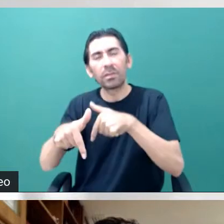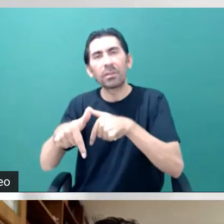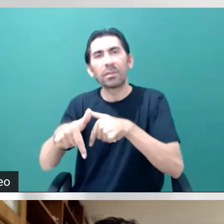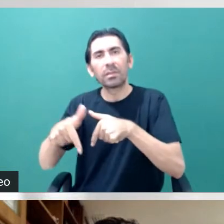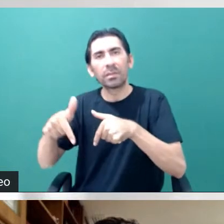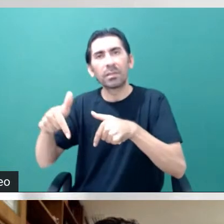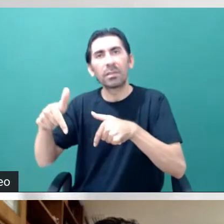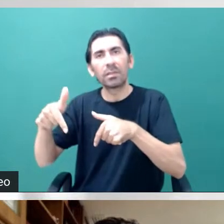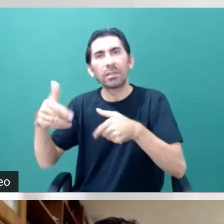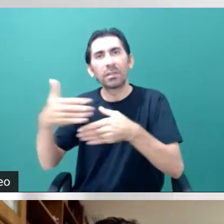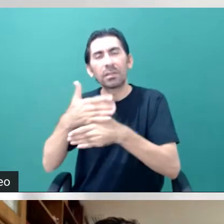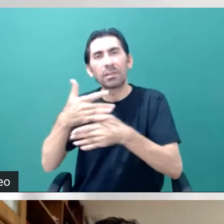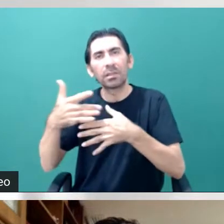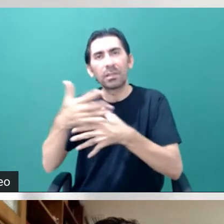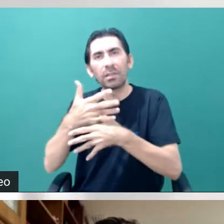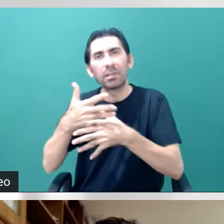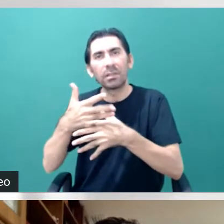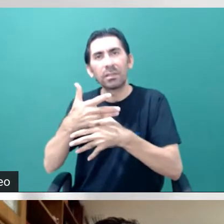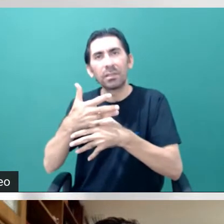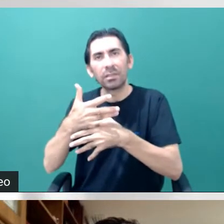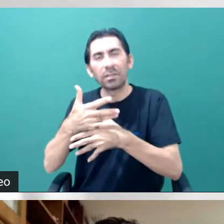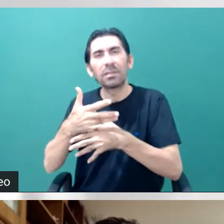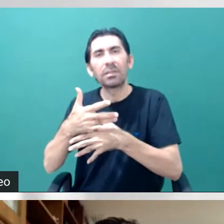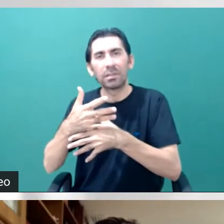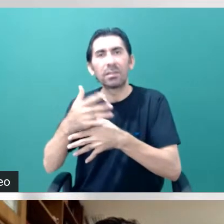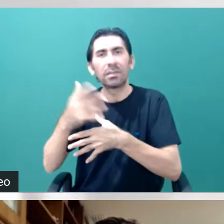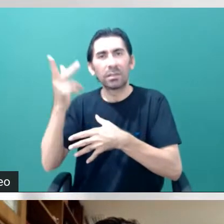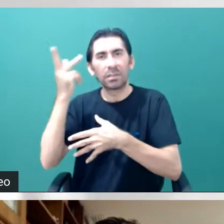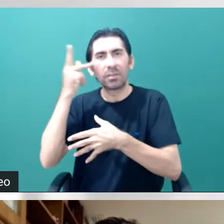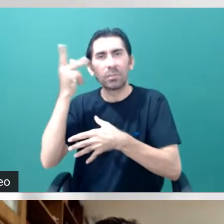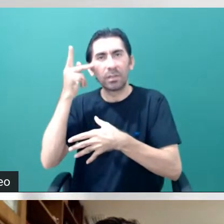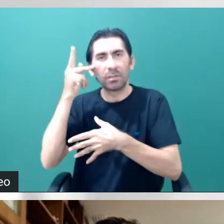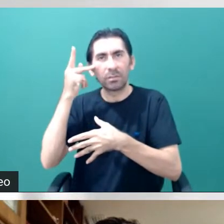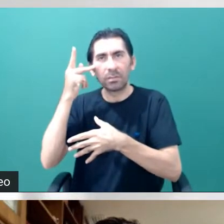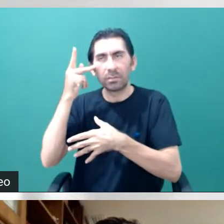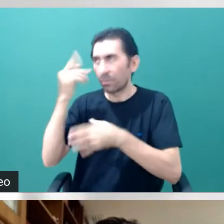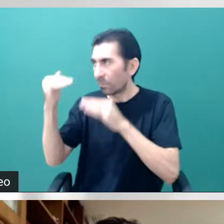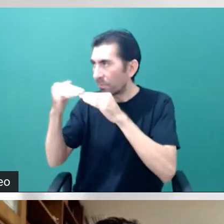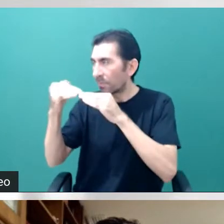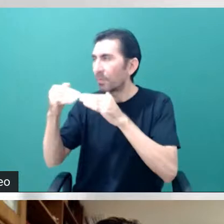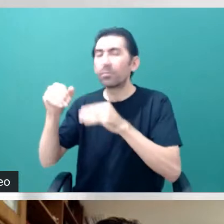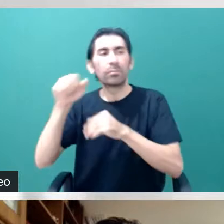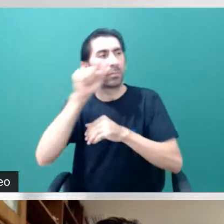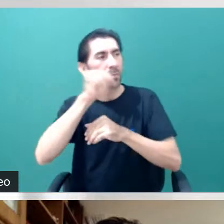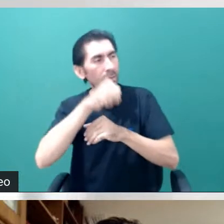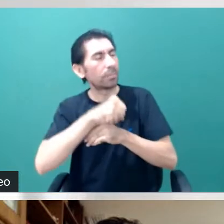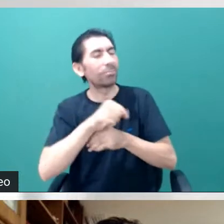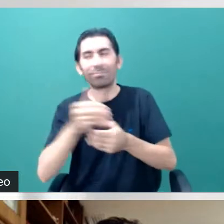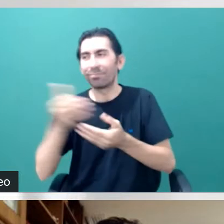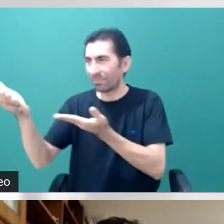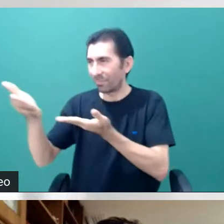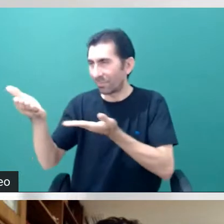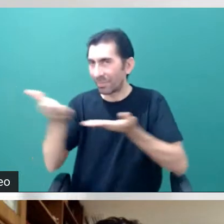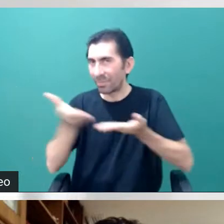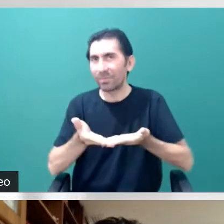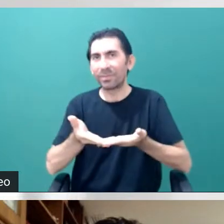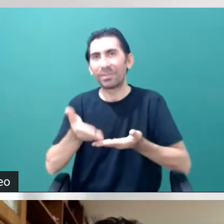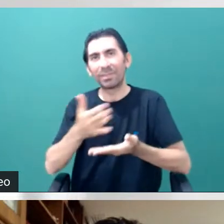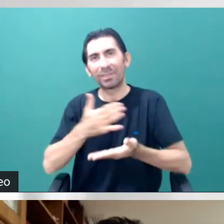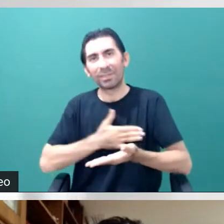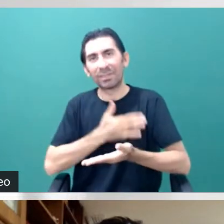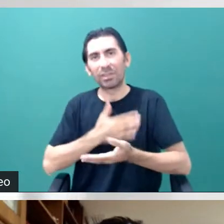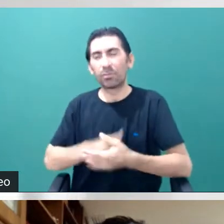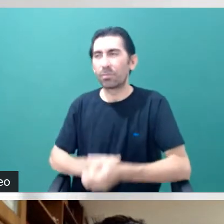de São Paulo, não é isso, professor? Seja bem-vindo. Muito obrigado,